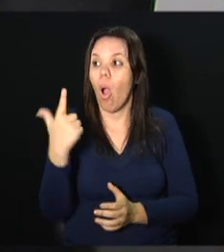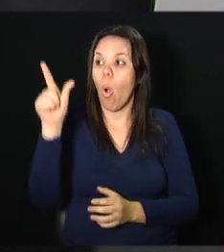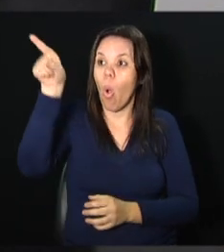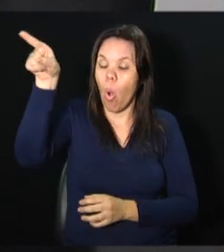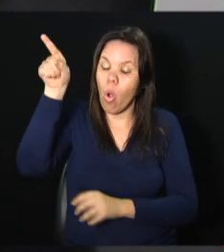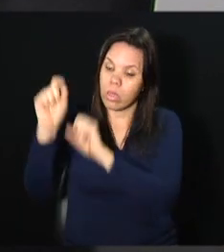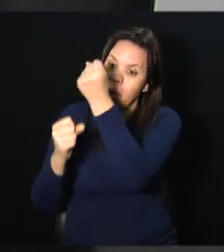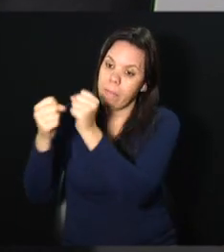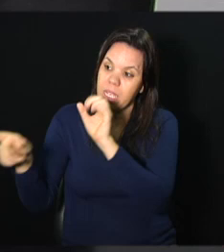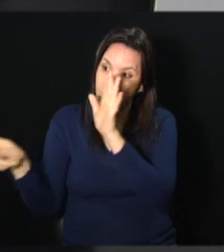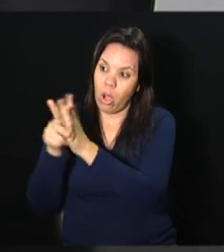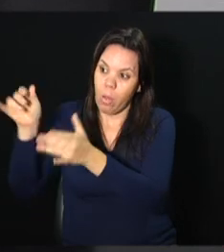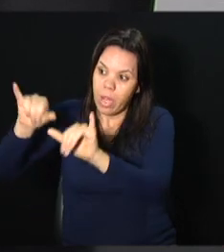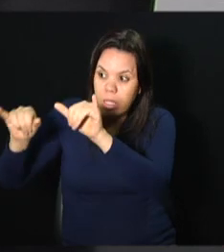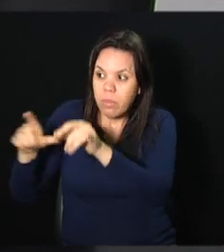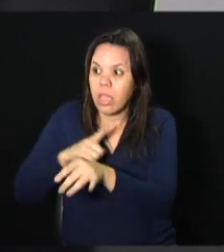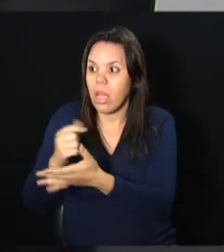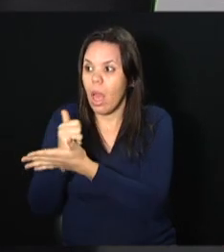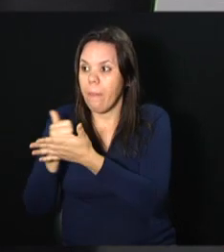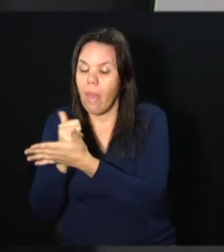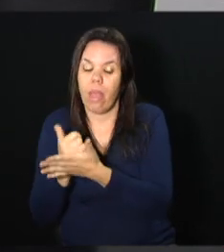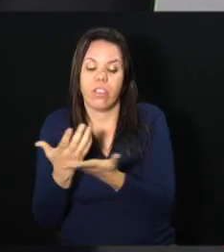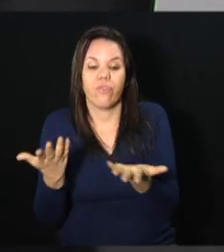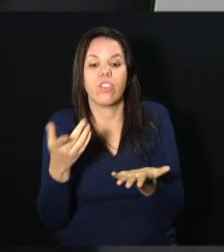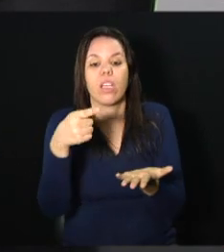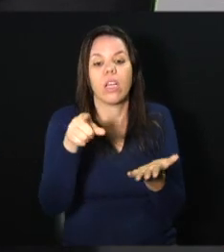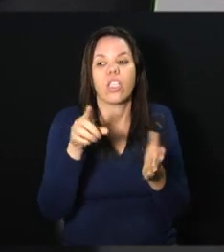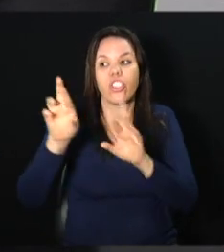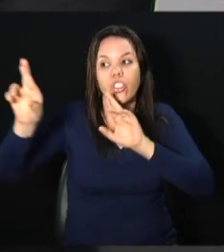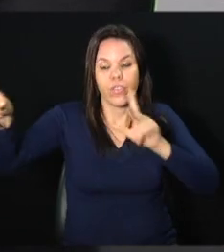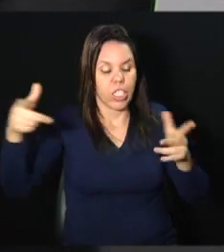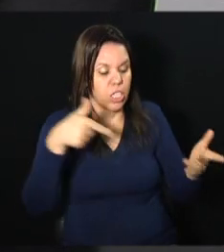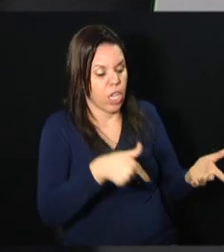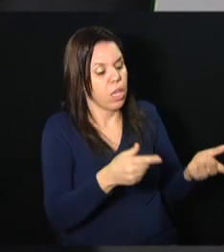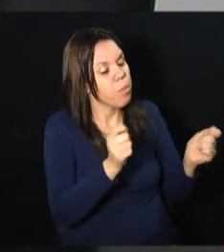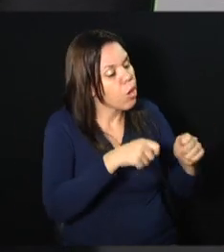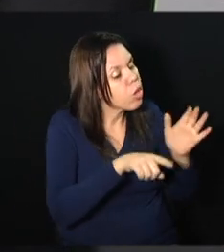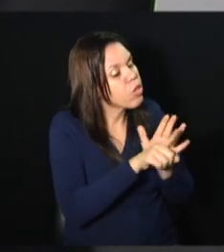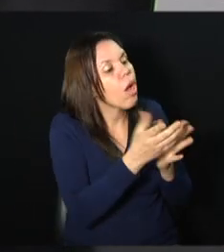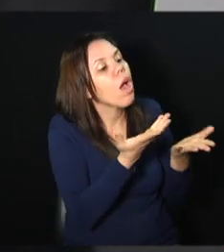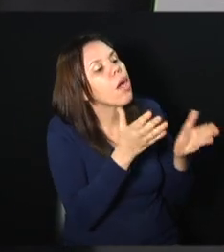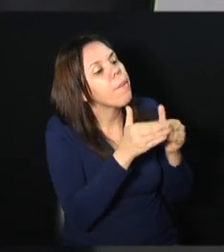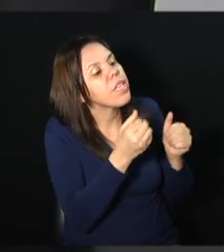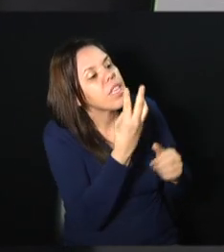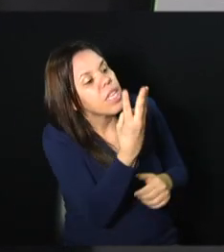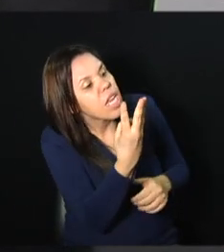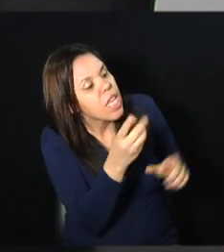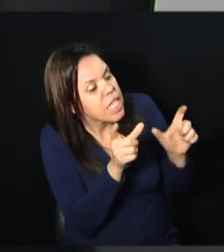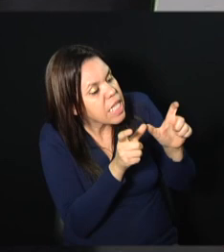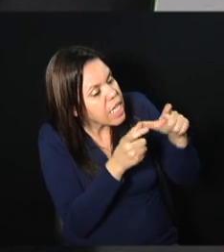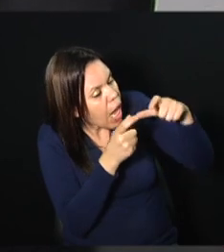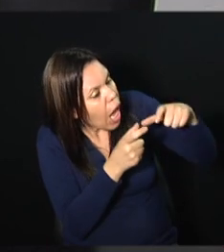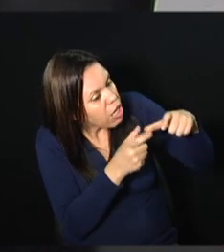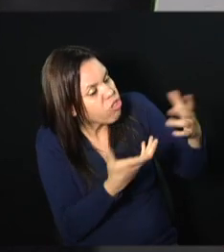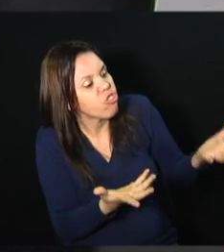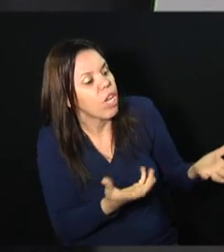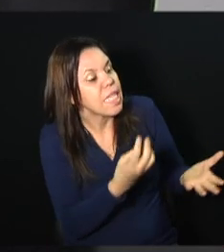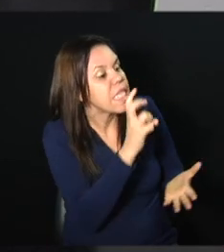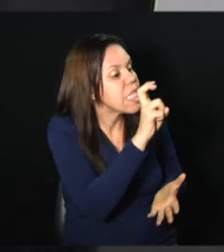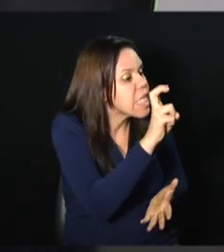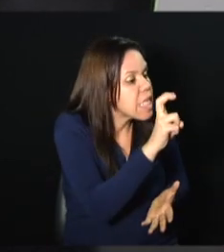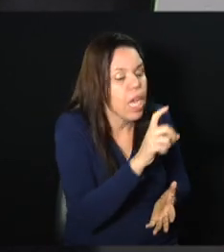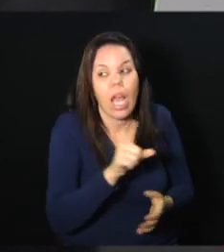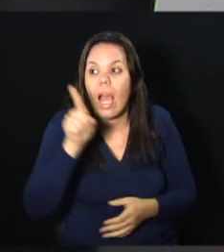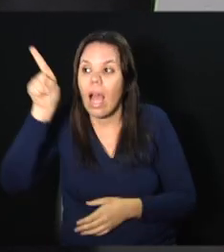Se você chegar para mim e falar, eu quero 3 cápsulas, eu posso fazer 3 cápsulas. Se você falar, eu quero 5, eu posso fazer 5. A